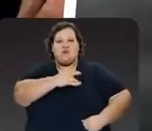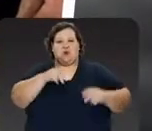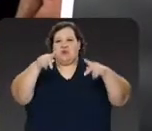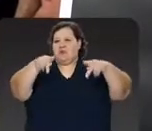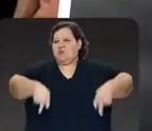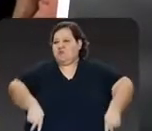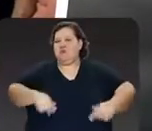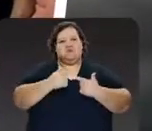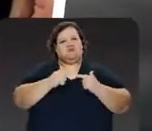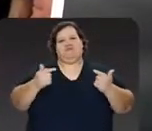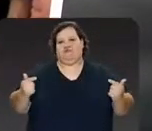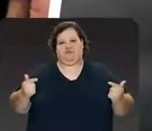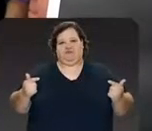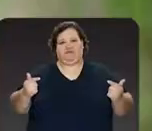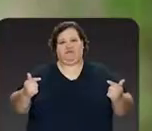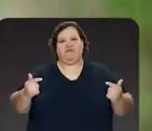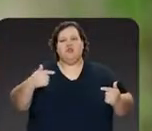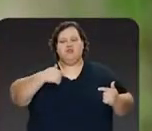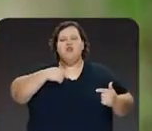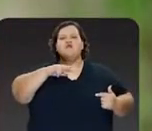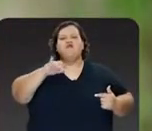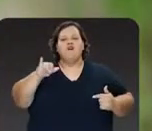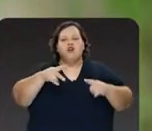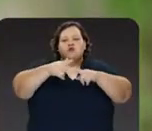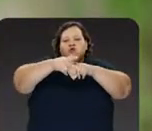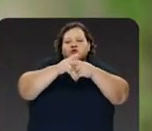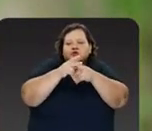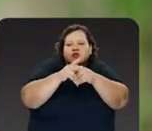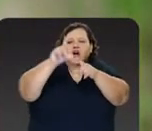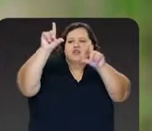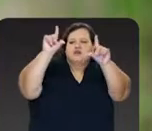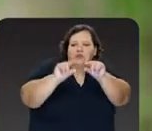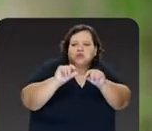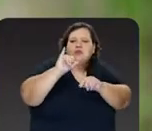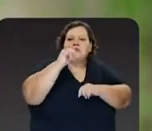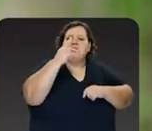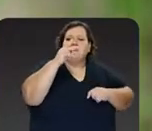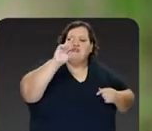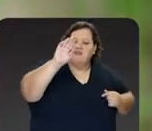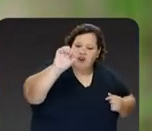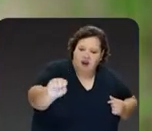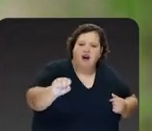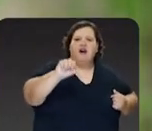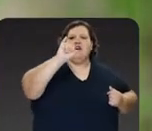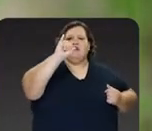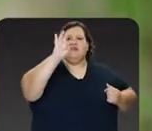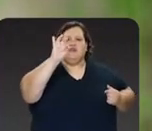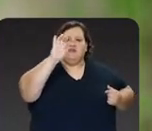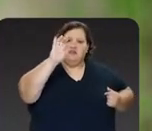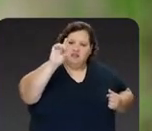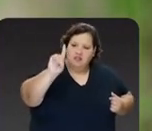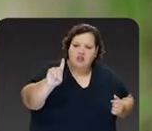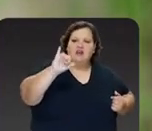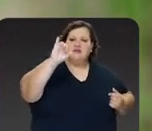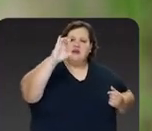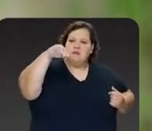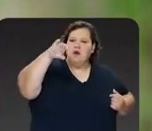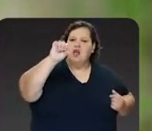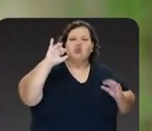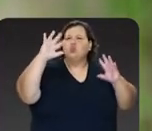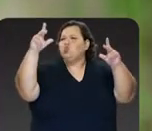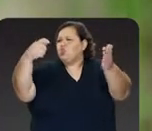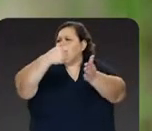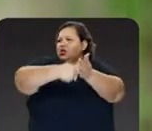nem piedade nesses quatro anos. Eu vou rever a alíquota do IPVA, do ITCD, as alíquotas do ICMS e o valor das